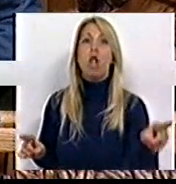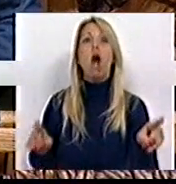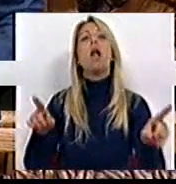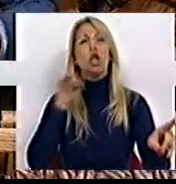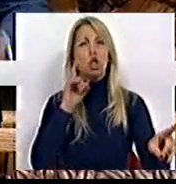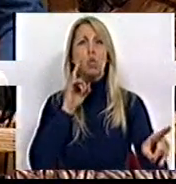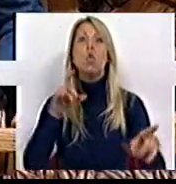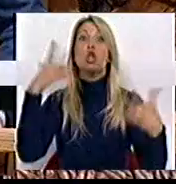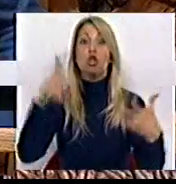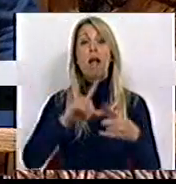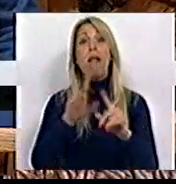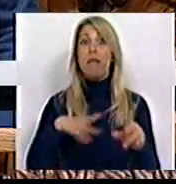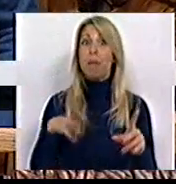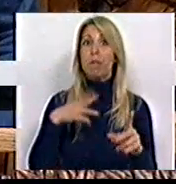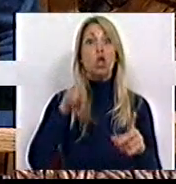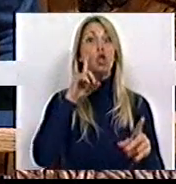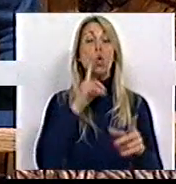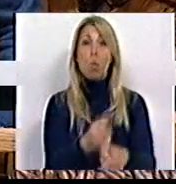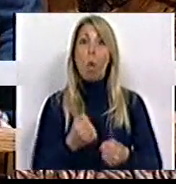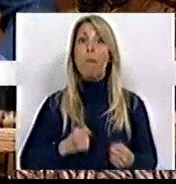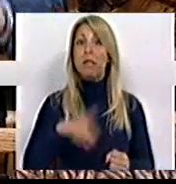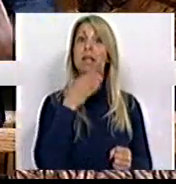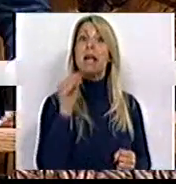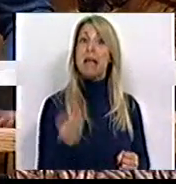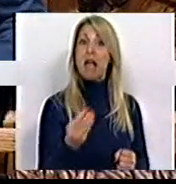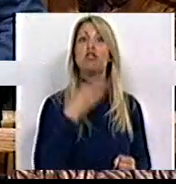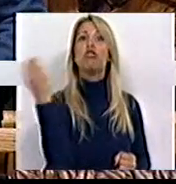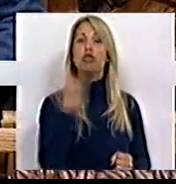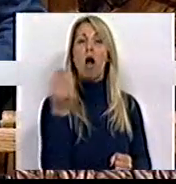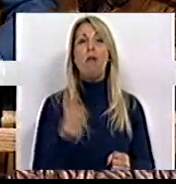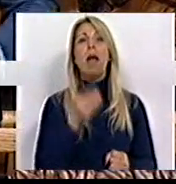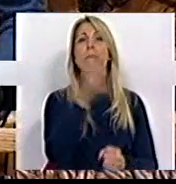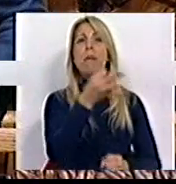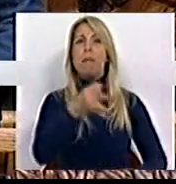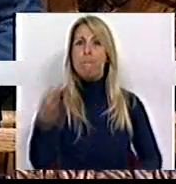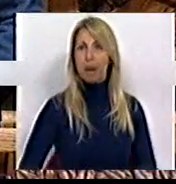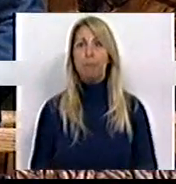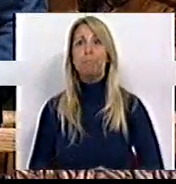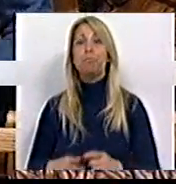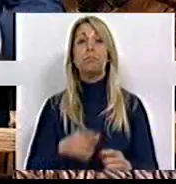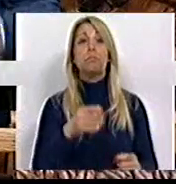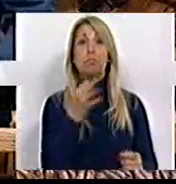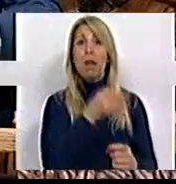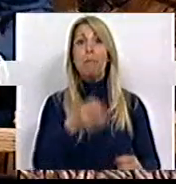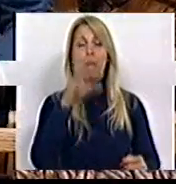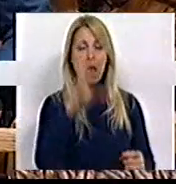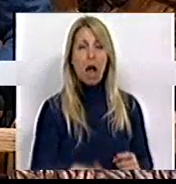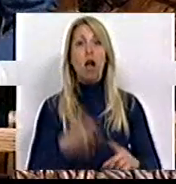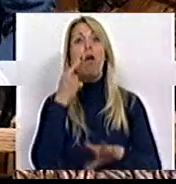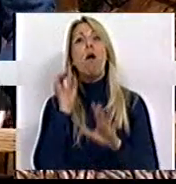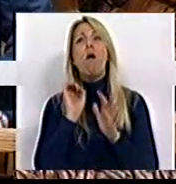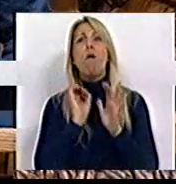capitalização, seguros de poupança dirigidos a crianças e jovens, planos de poupança à reforma, fundos de investimento, tudo